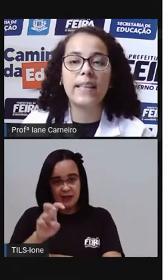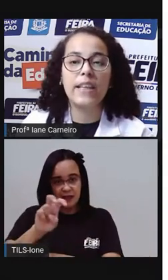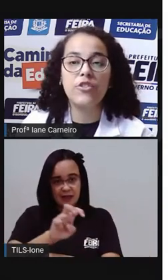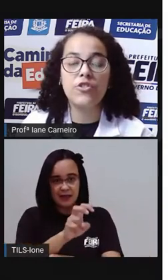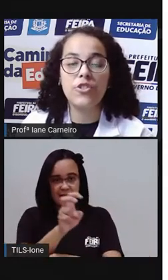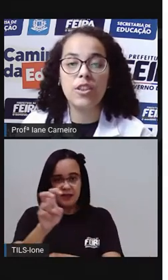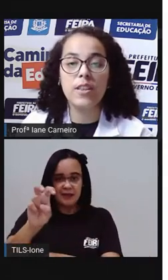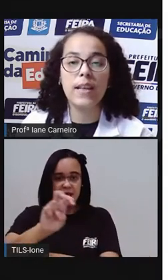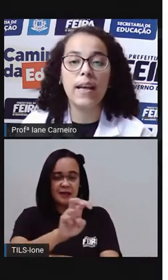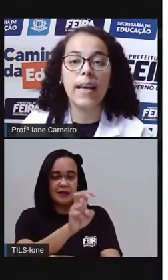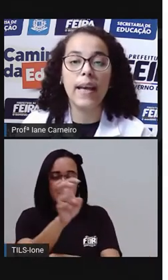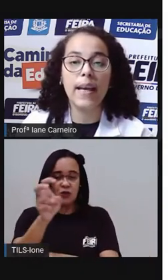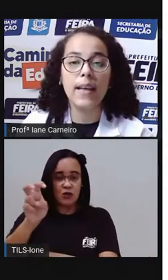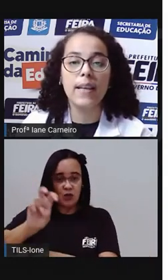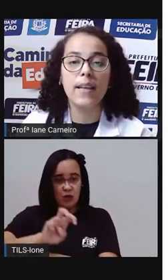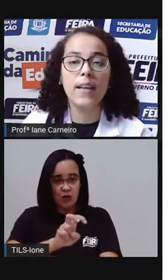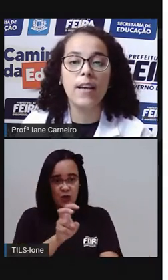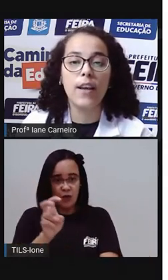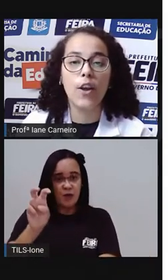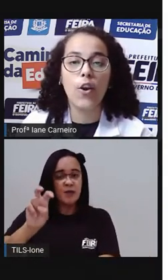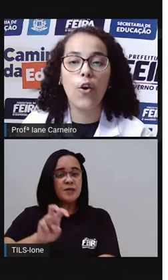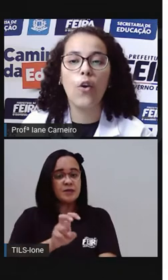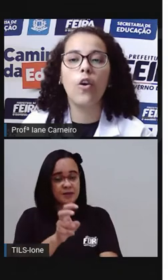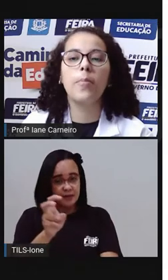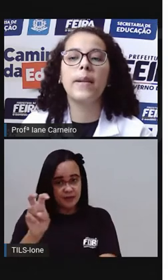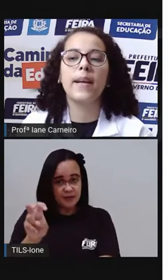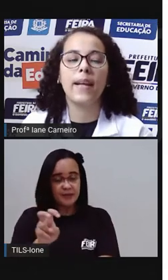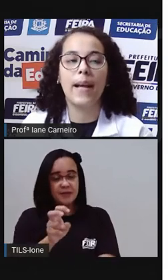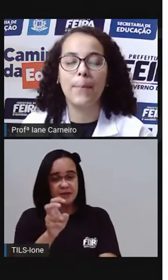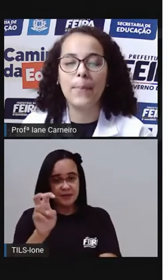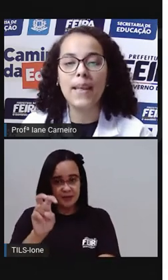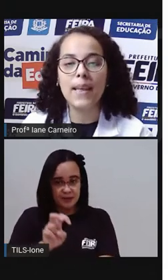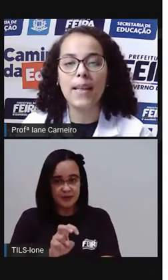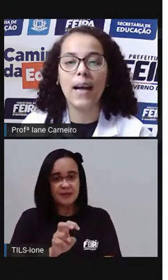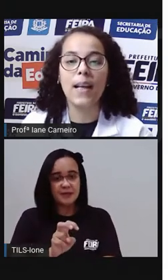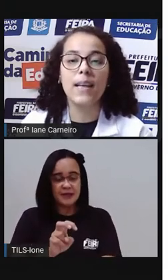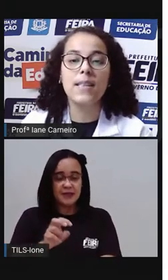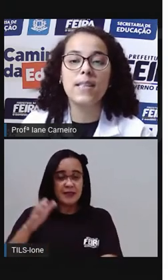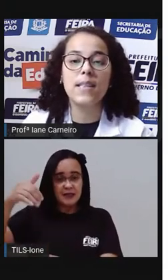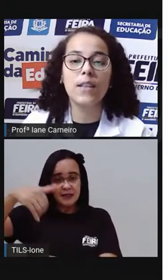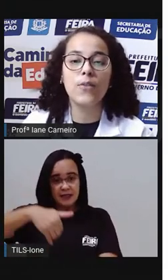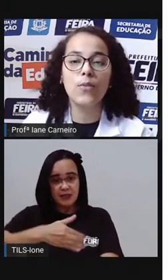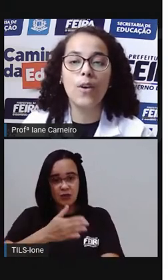Esticada em tira é cobra caipira.